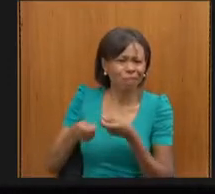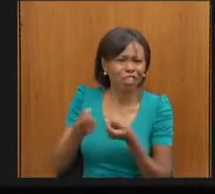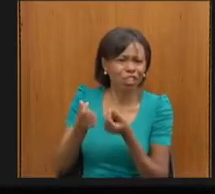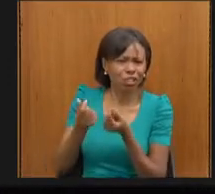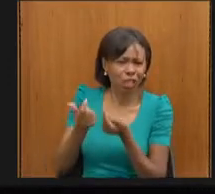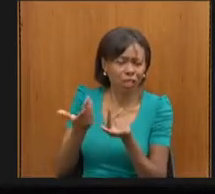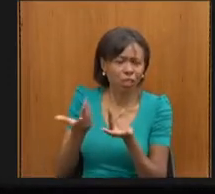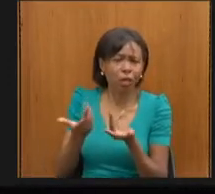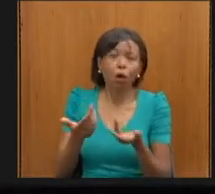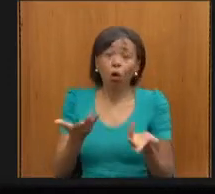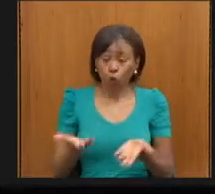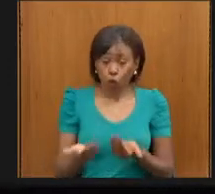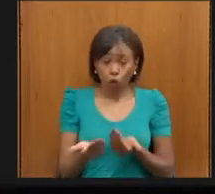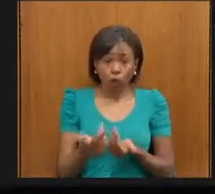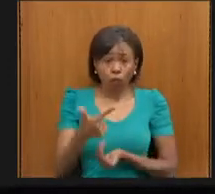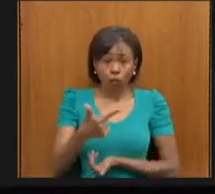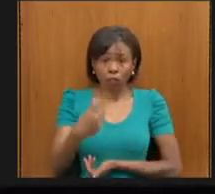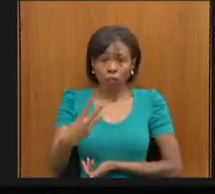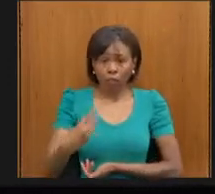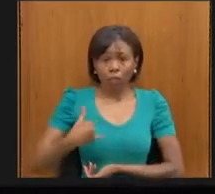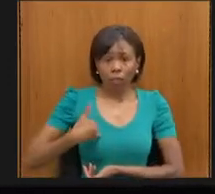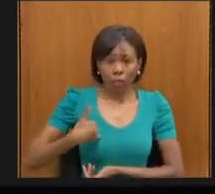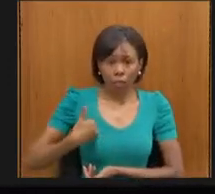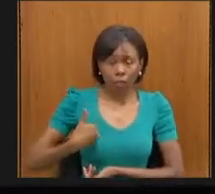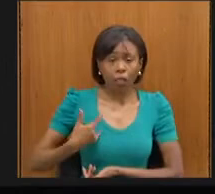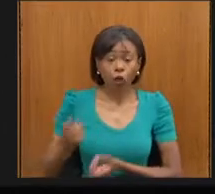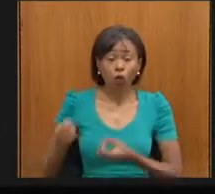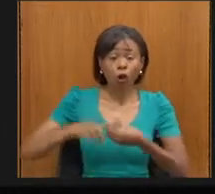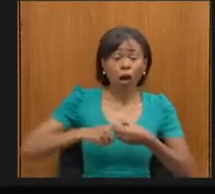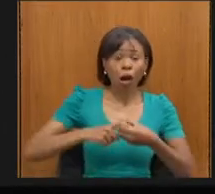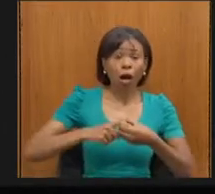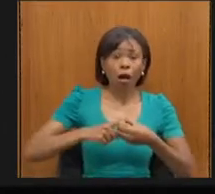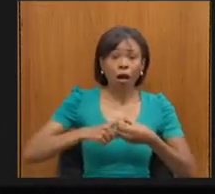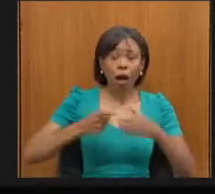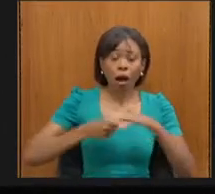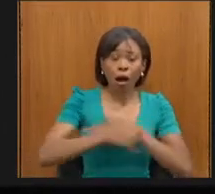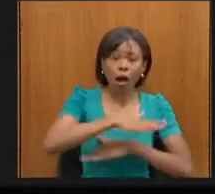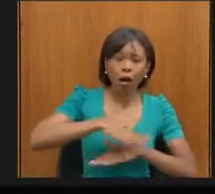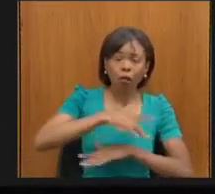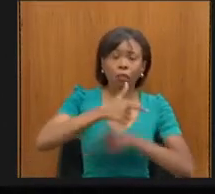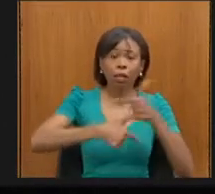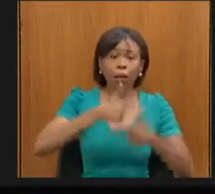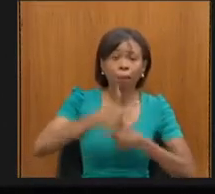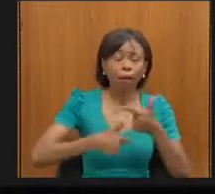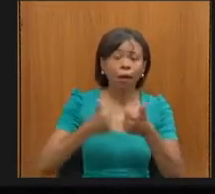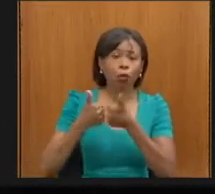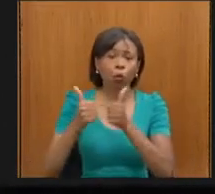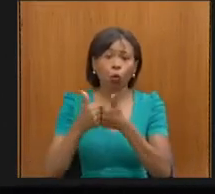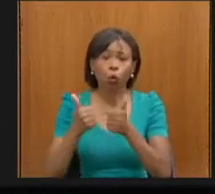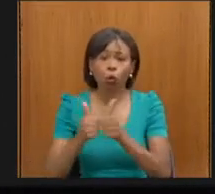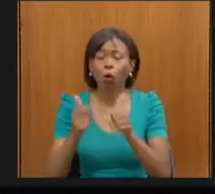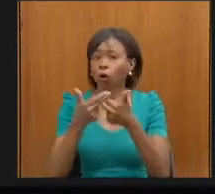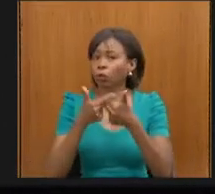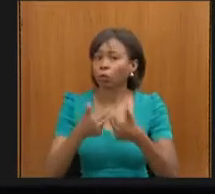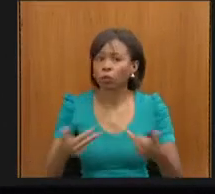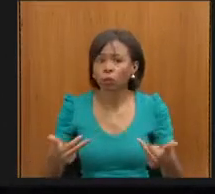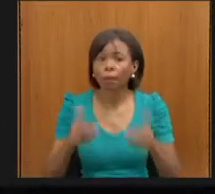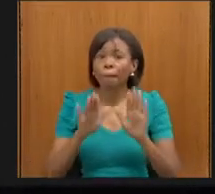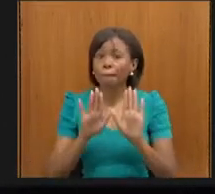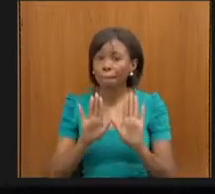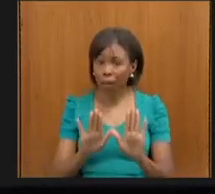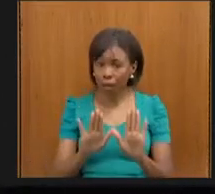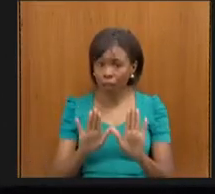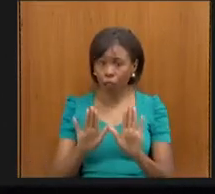anos deveria voltar ao mercado de trabalho mais rápido por uso de ônibus e isso e aquilo. Só que o jovem